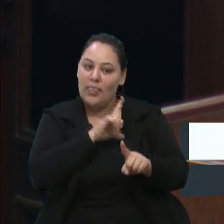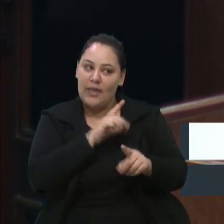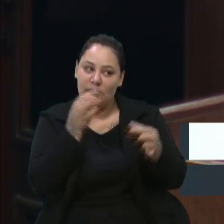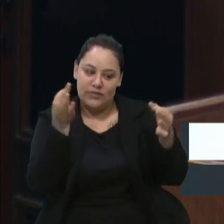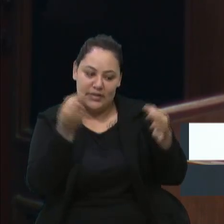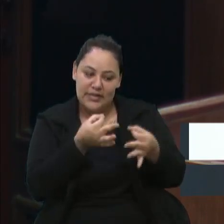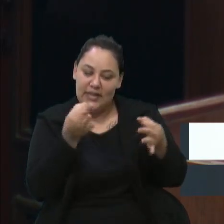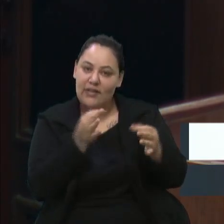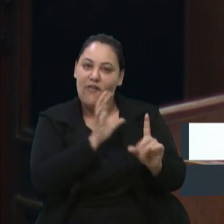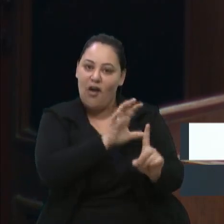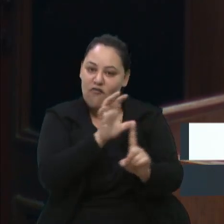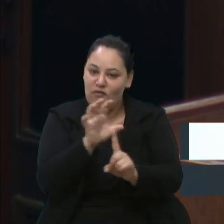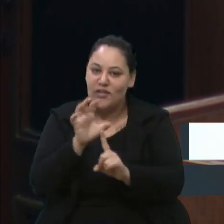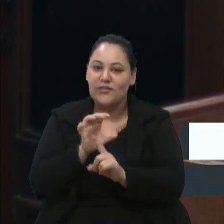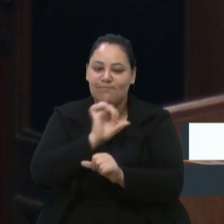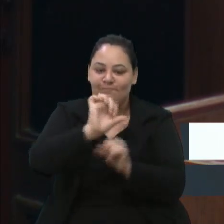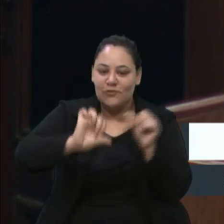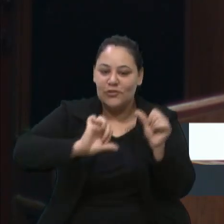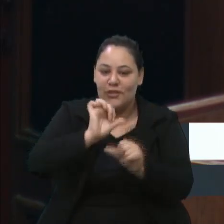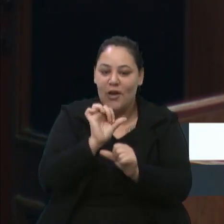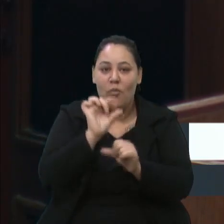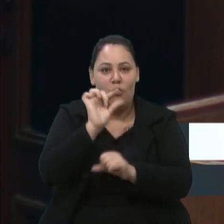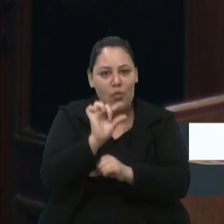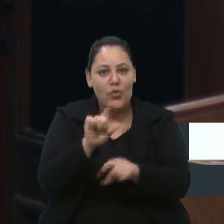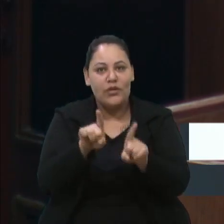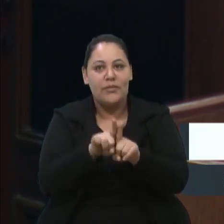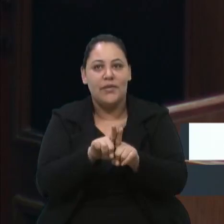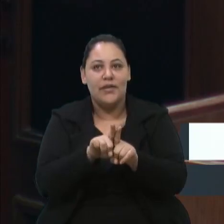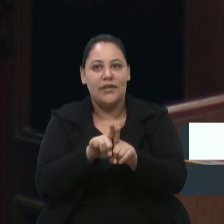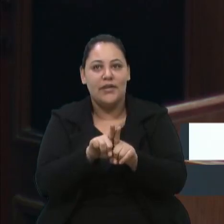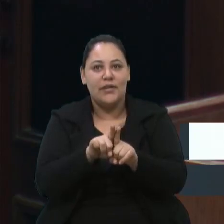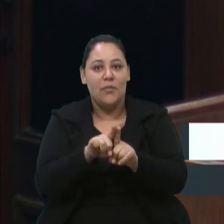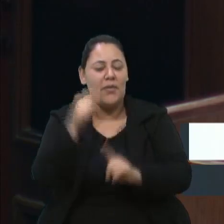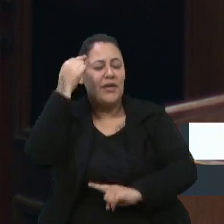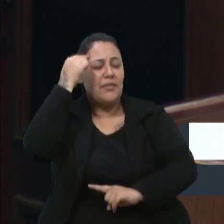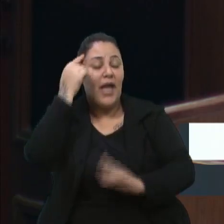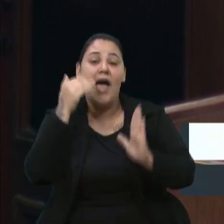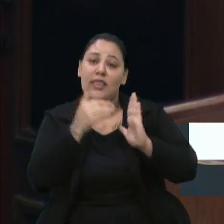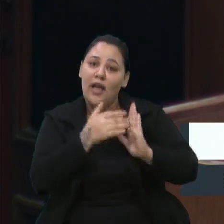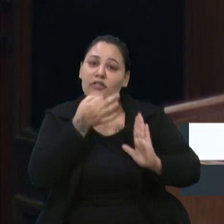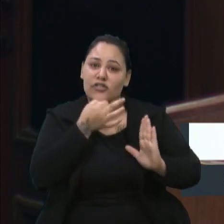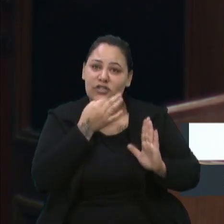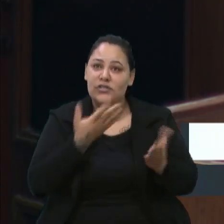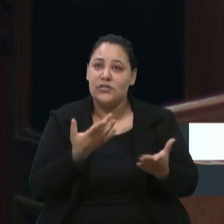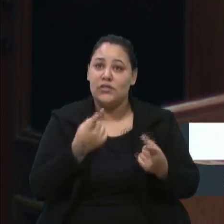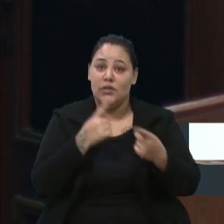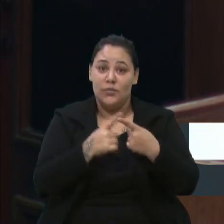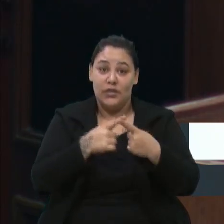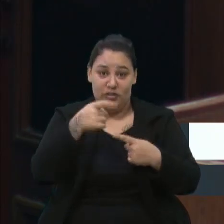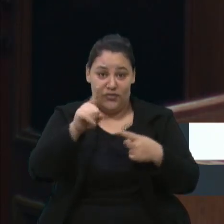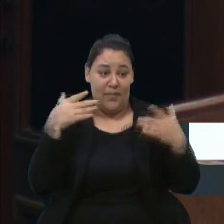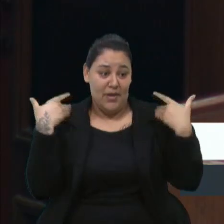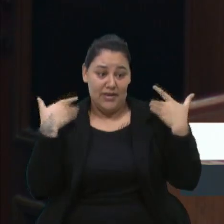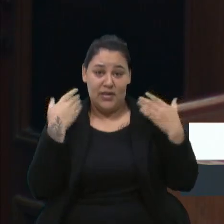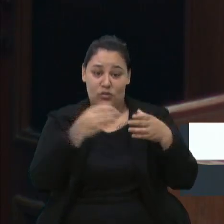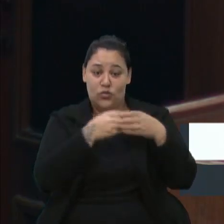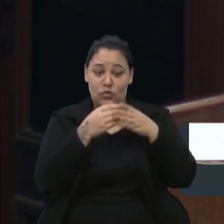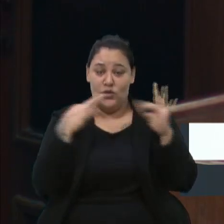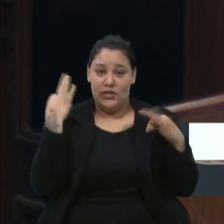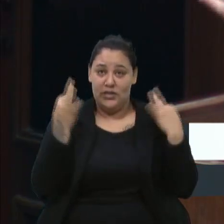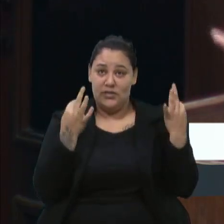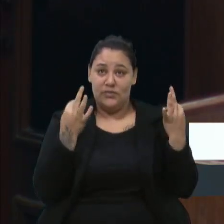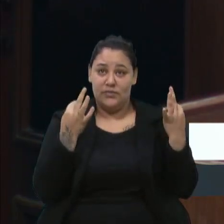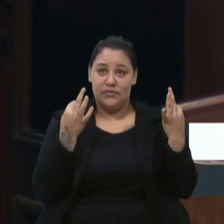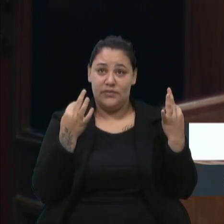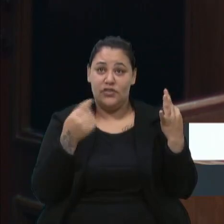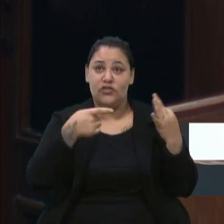vai mudar um pouco a mentalidade, até do próprio caxiense, porque a gente, quando vai fazer turismo, muitas vezes fala